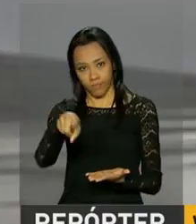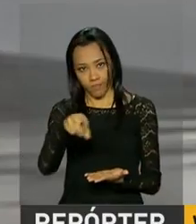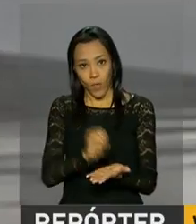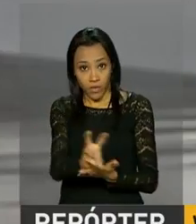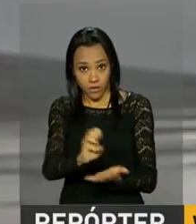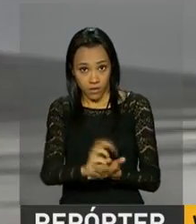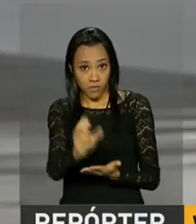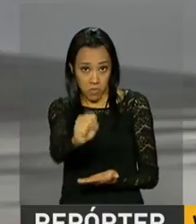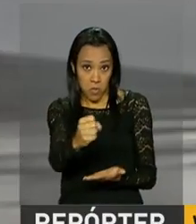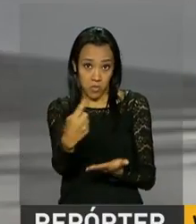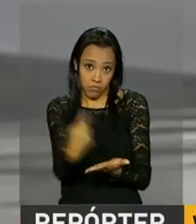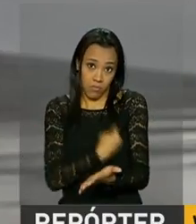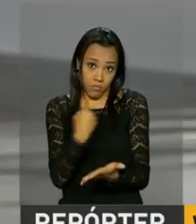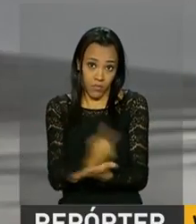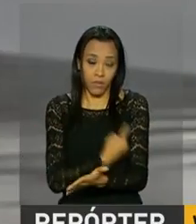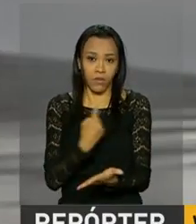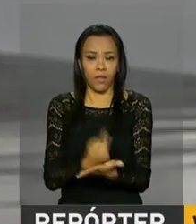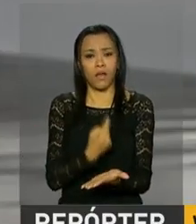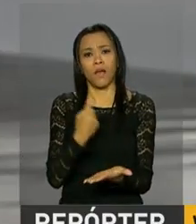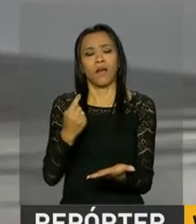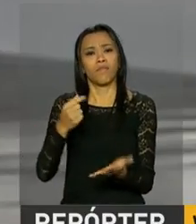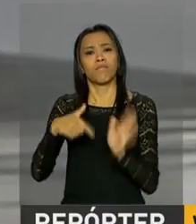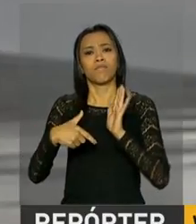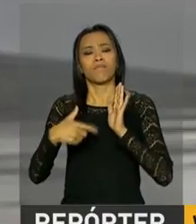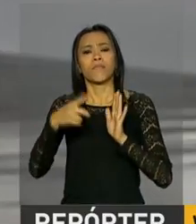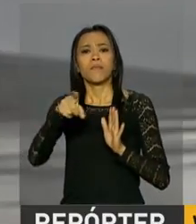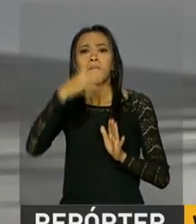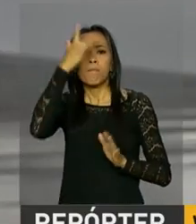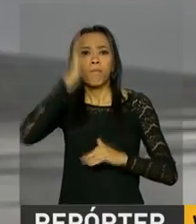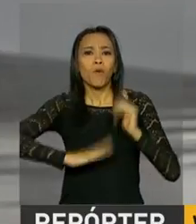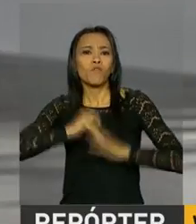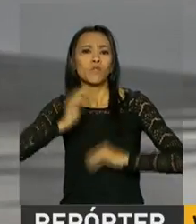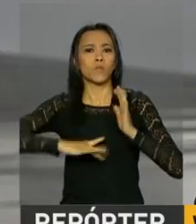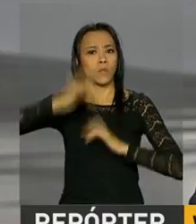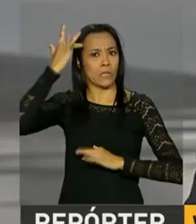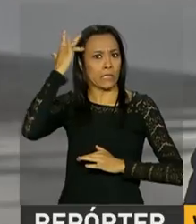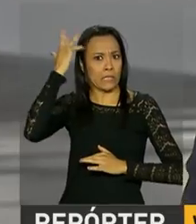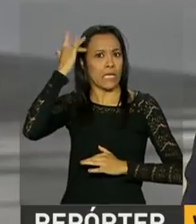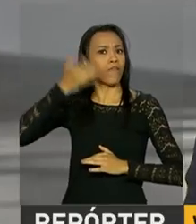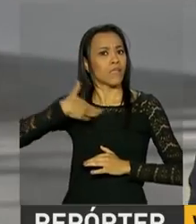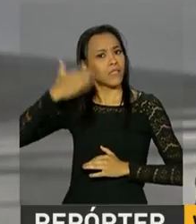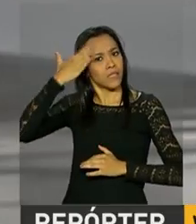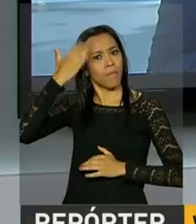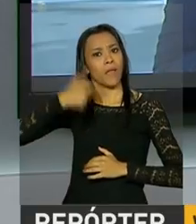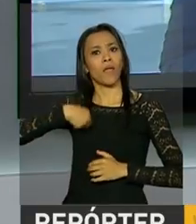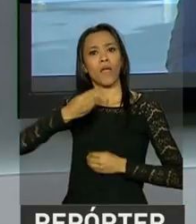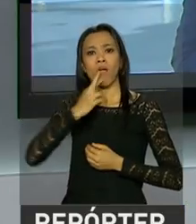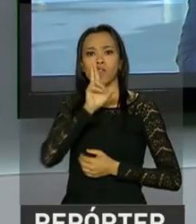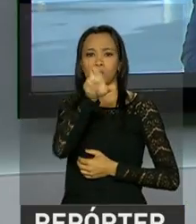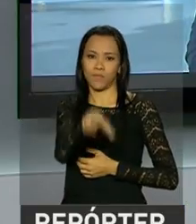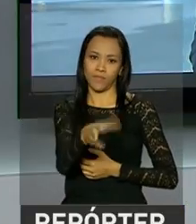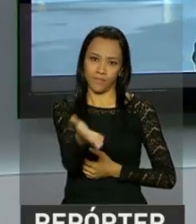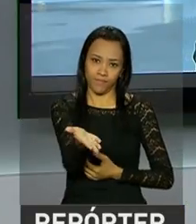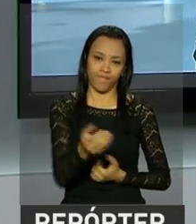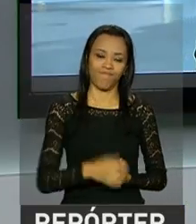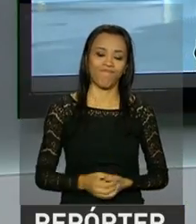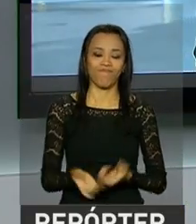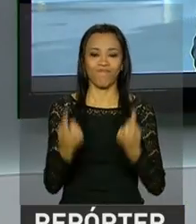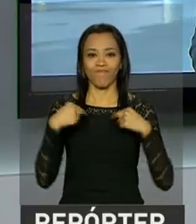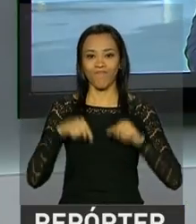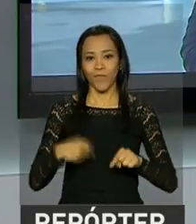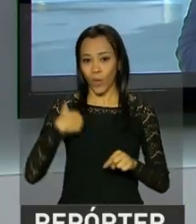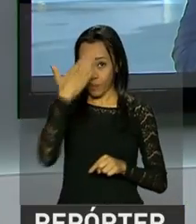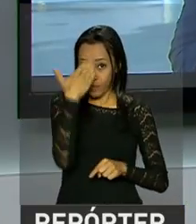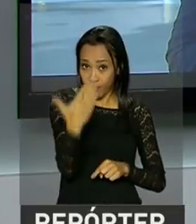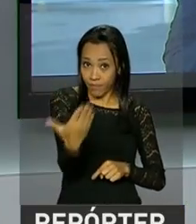vão ser respondidas ao longo do programa por especialistas da Telebrás. Leandro, volto com você. Ok, Mara. Obrigado pelas suas